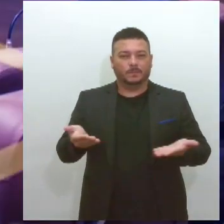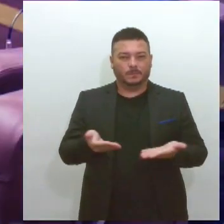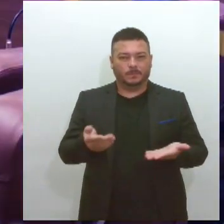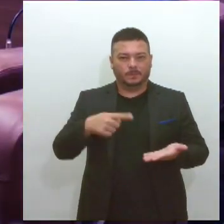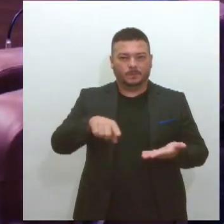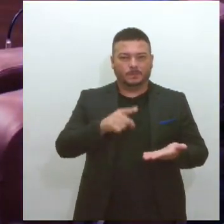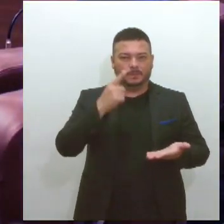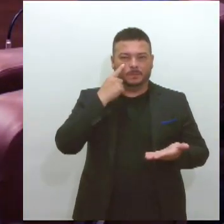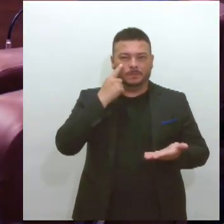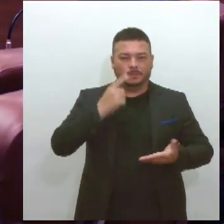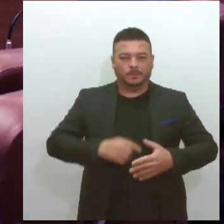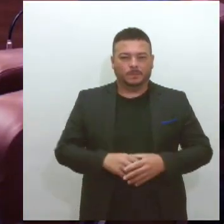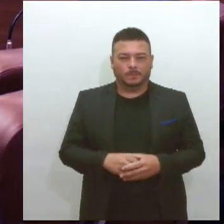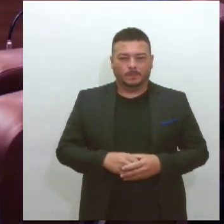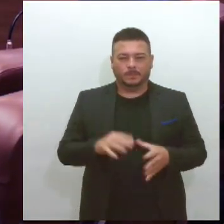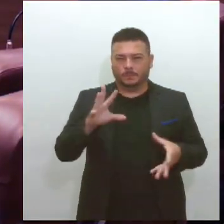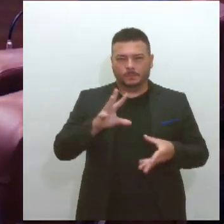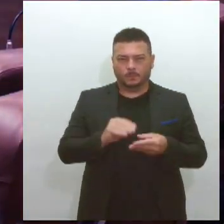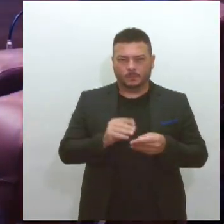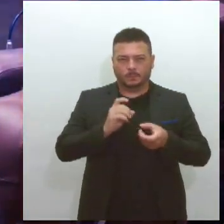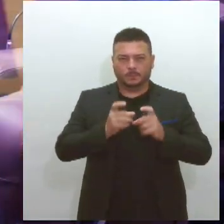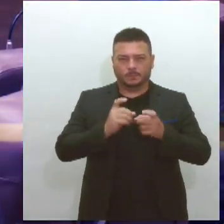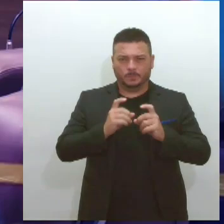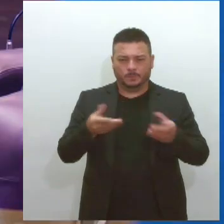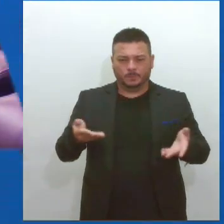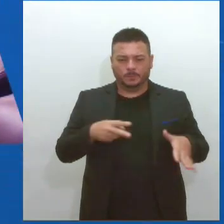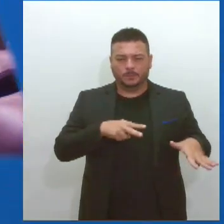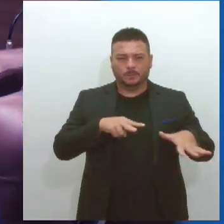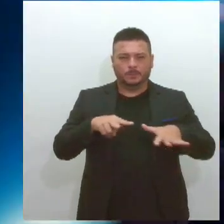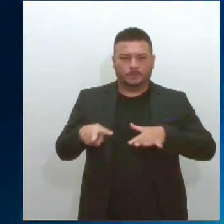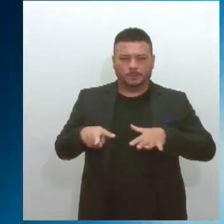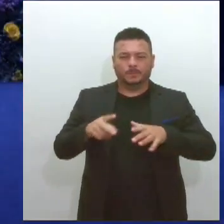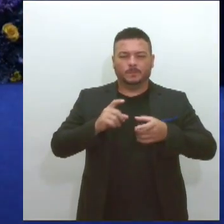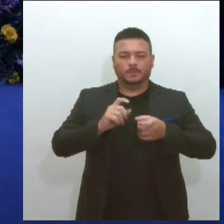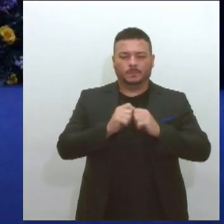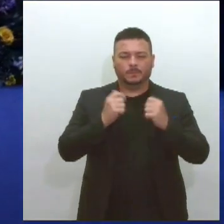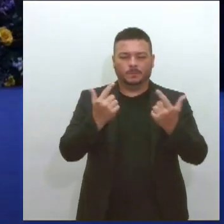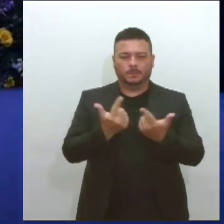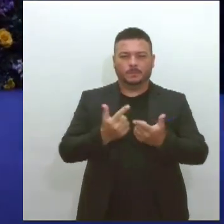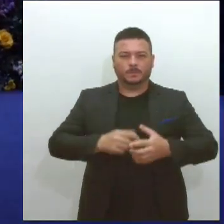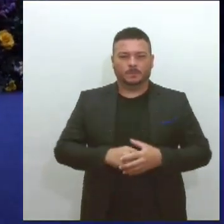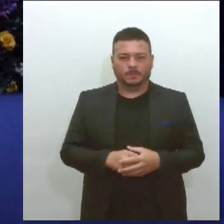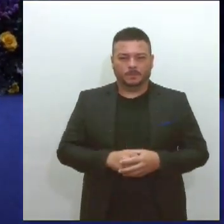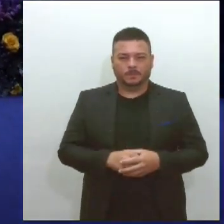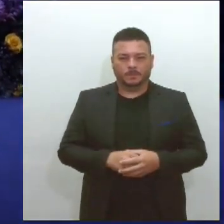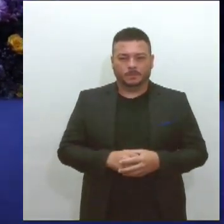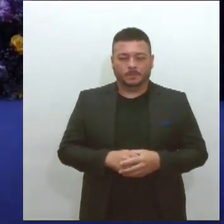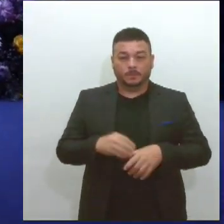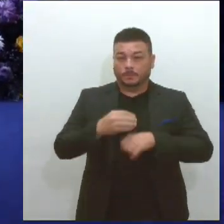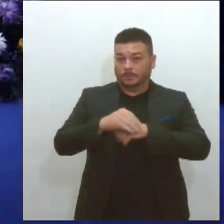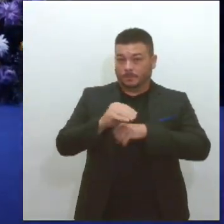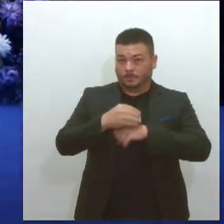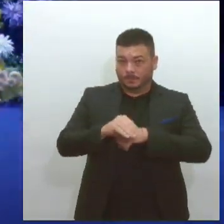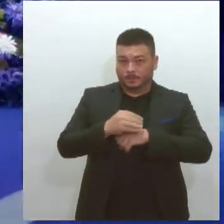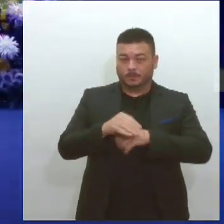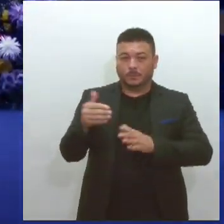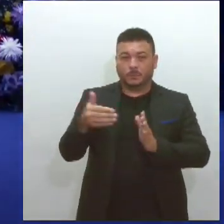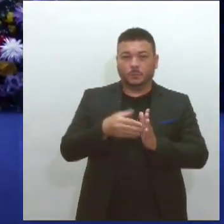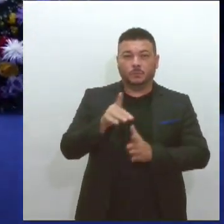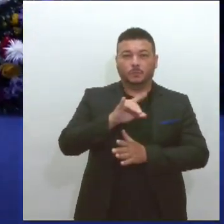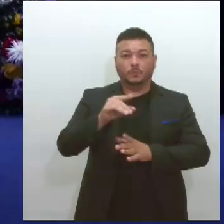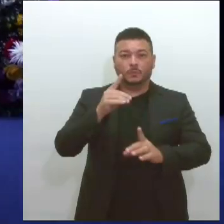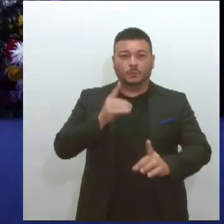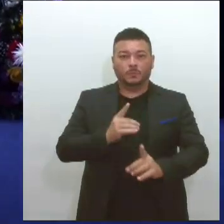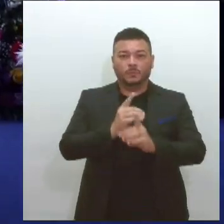O resumo das sessões desta semana na Assembleia Legislativa. As informações do último dia do encontro de comissões